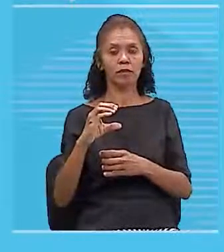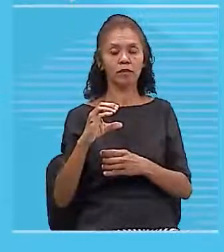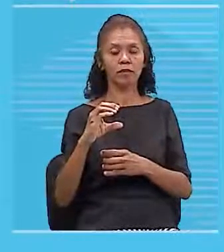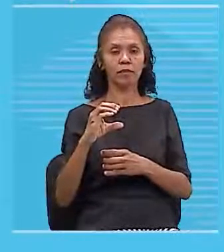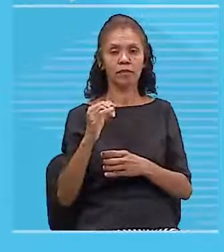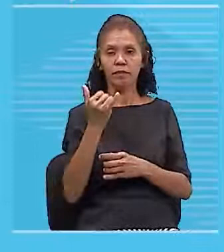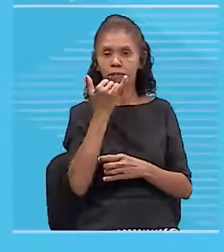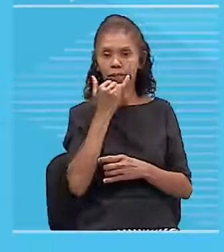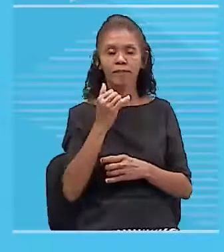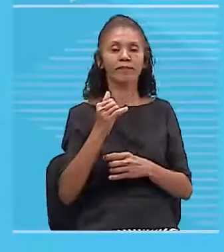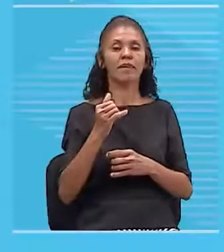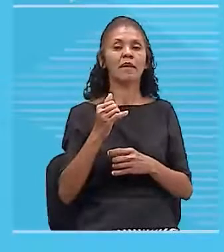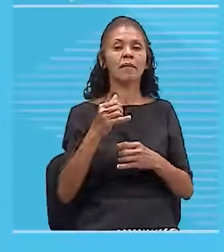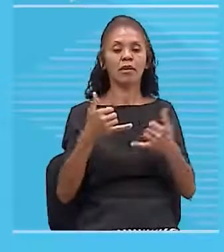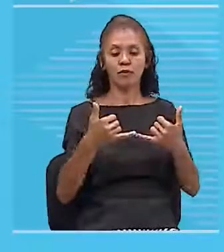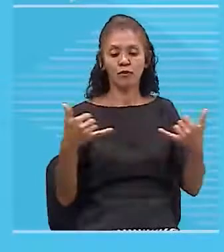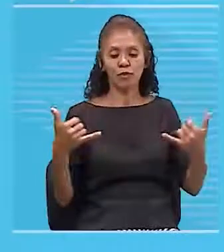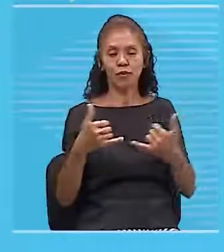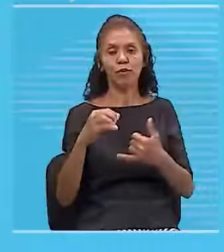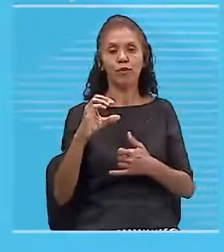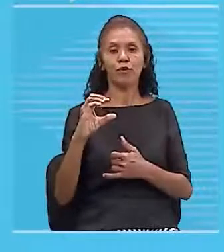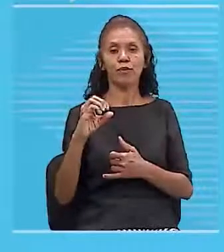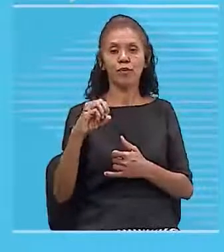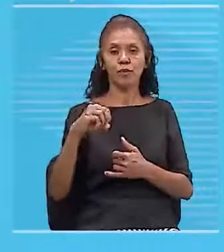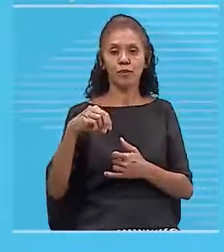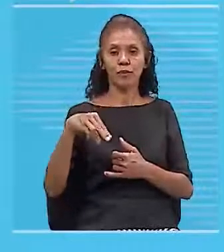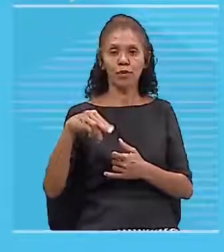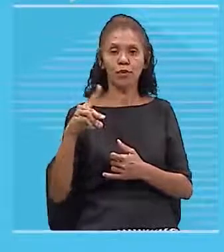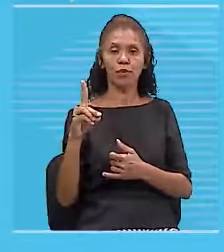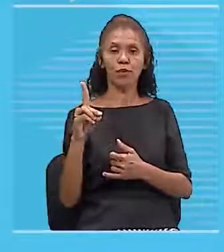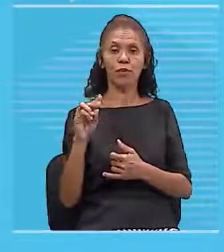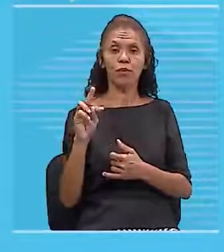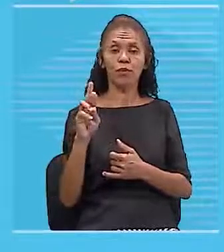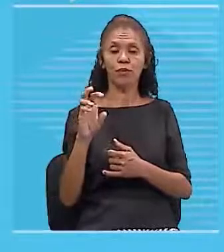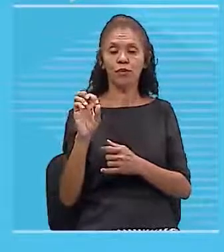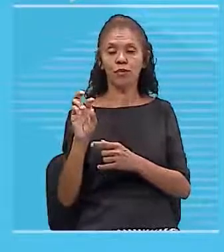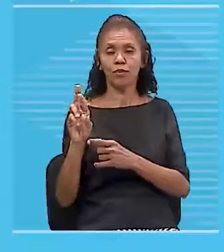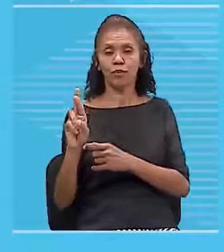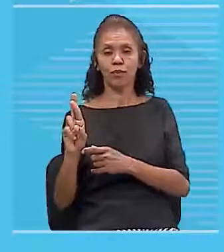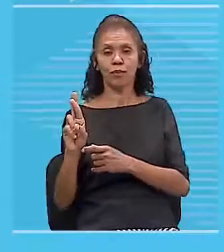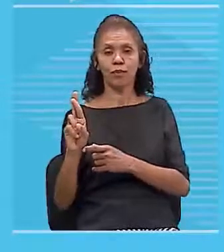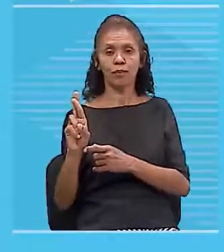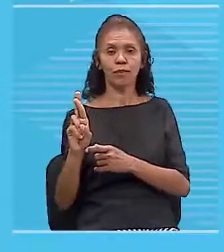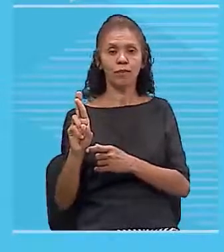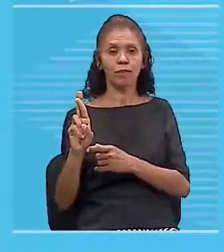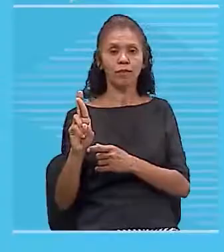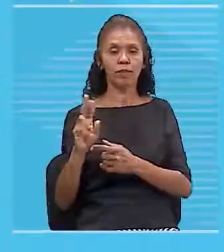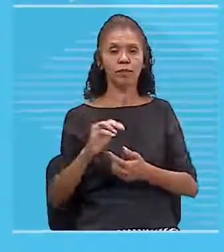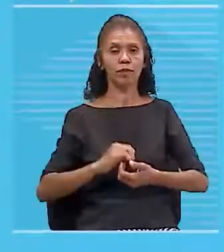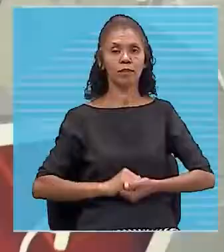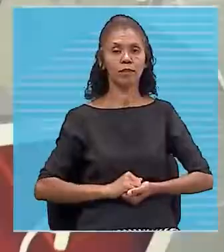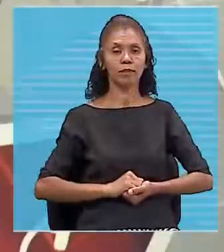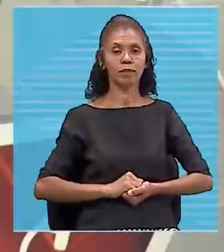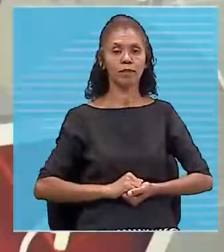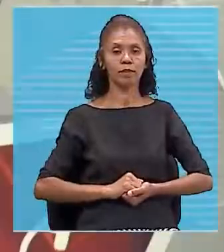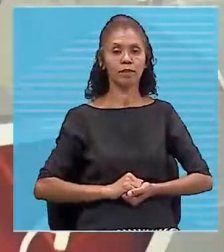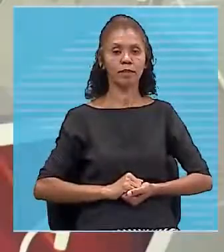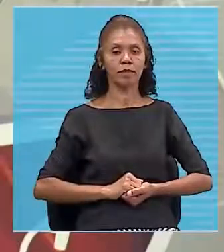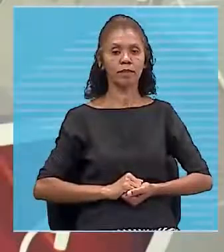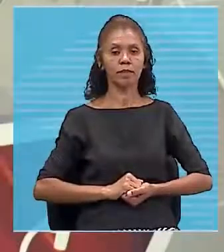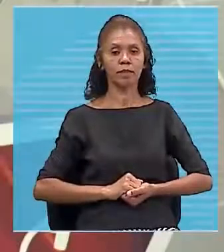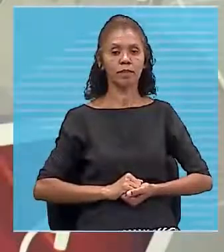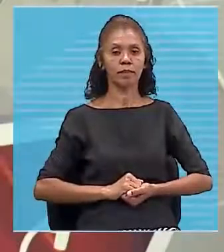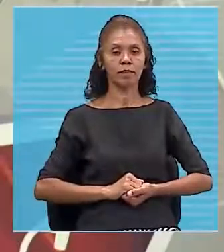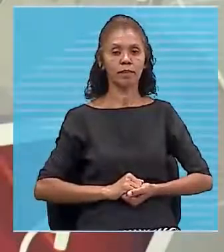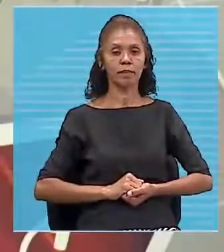características, tá? Eu vou aqui abrir essa parte das características para